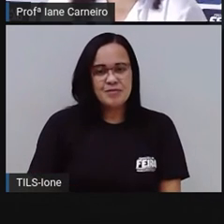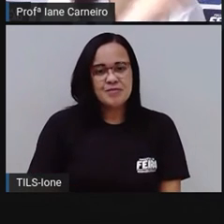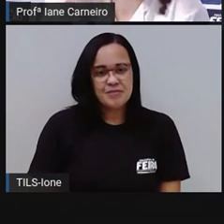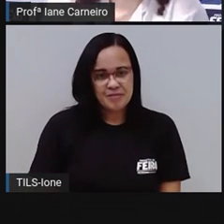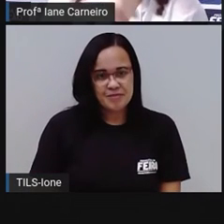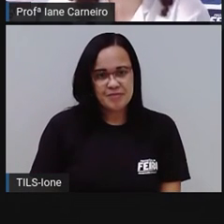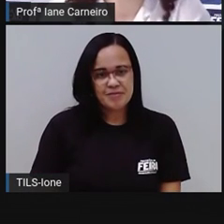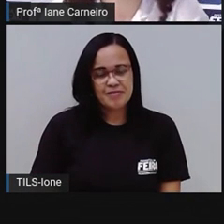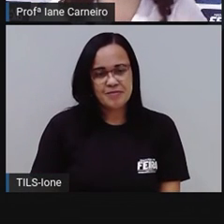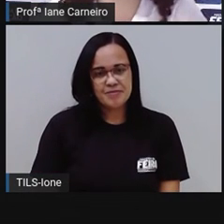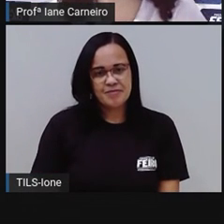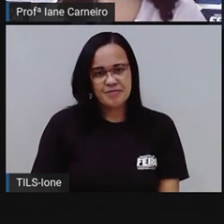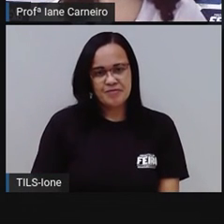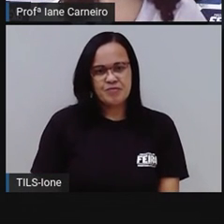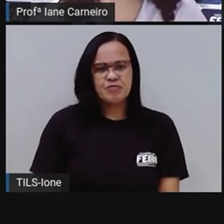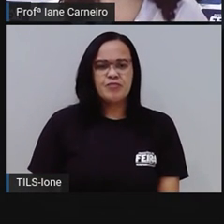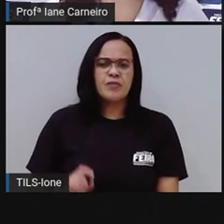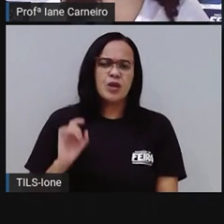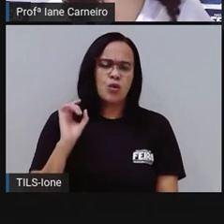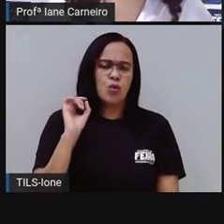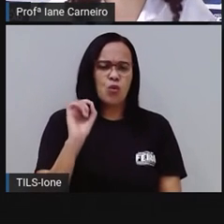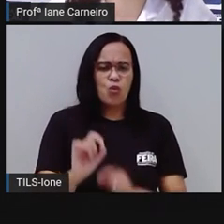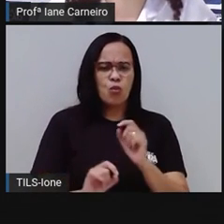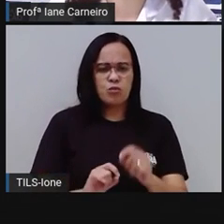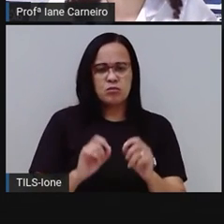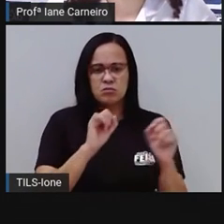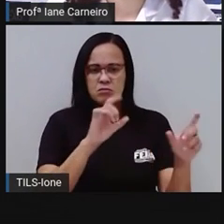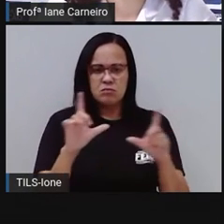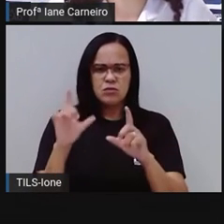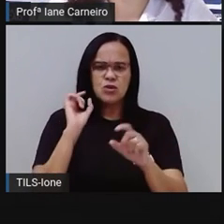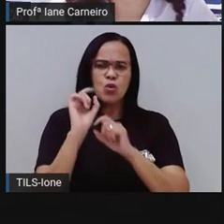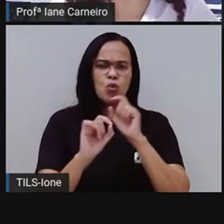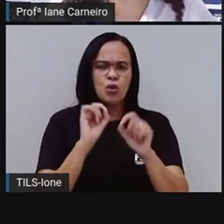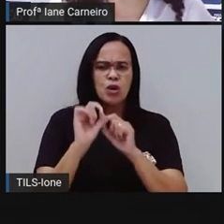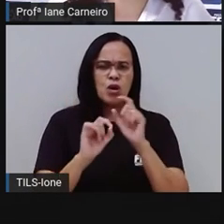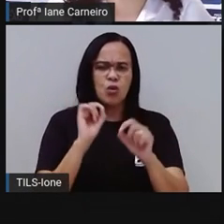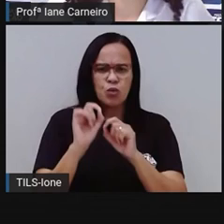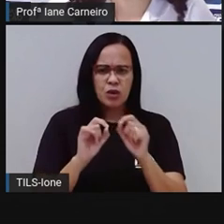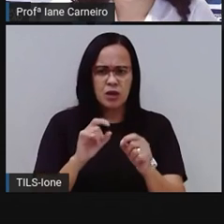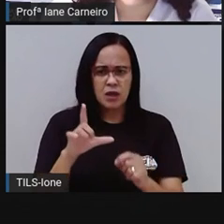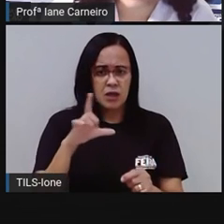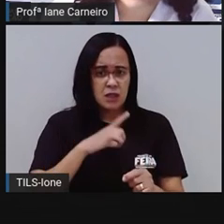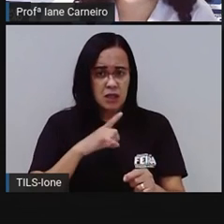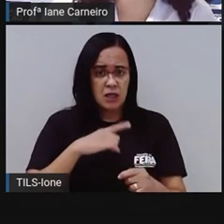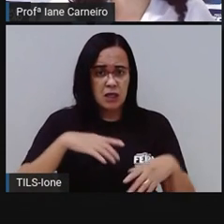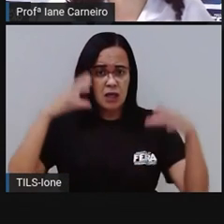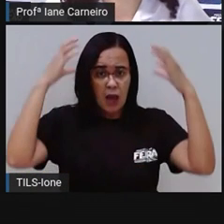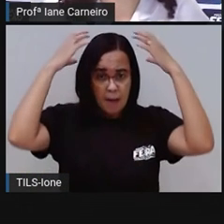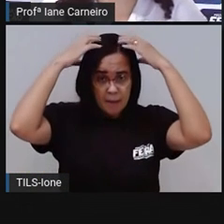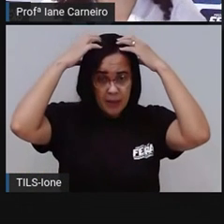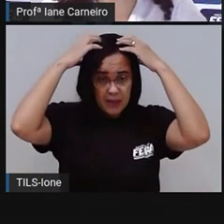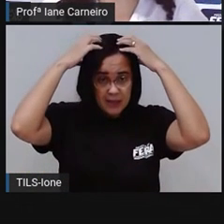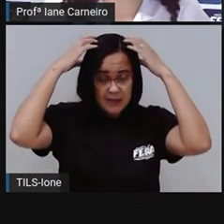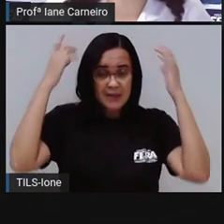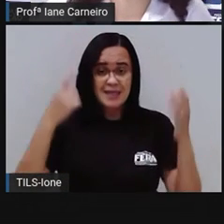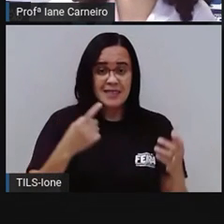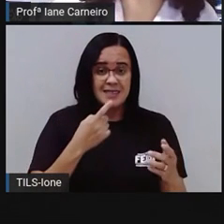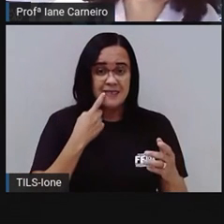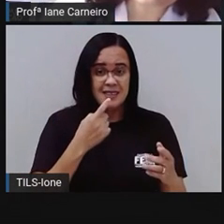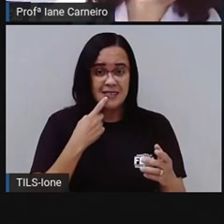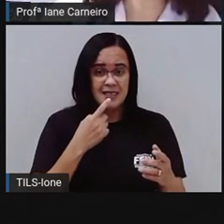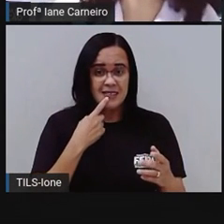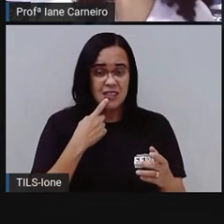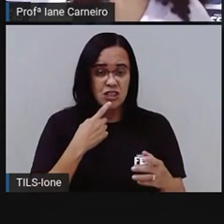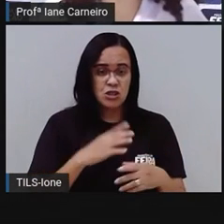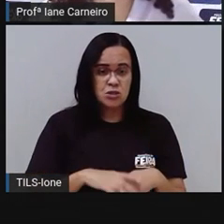Dá várias voltas, mas não sai do lugar. Próximo. O que é, que é. Tem cabeça e tem dente. Não é